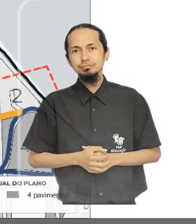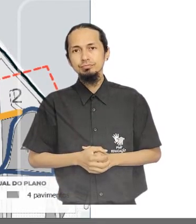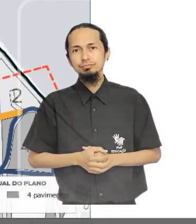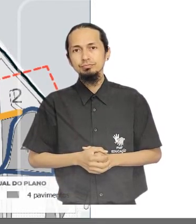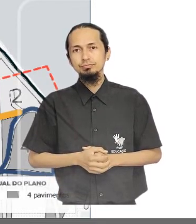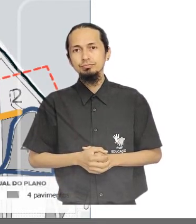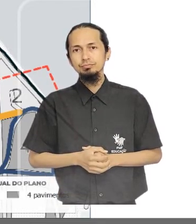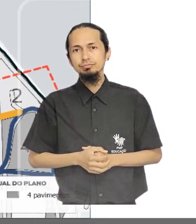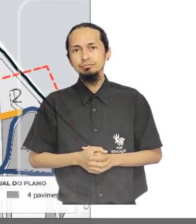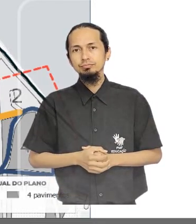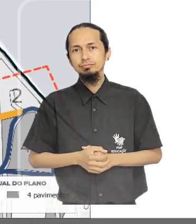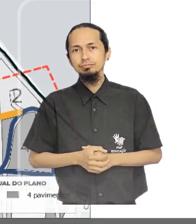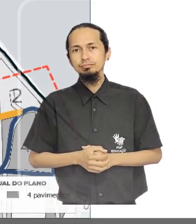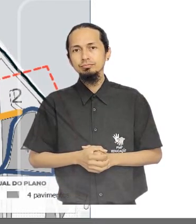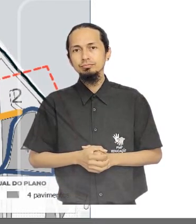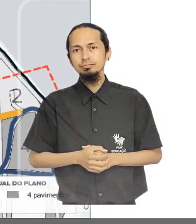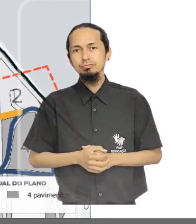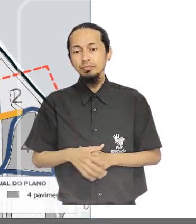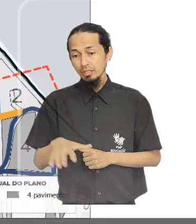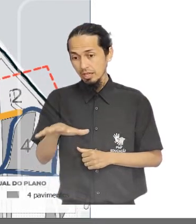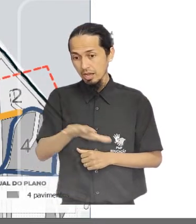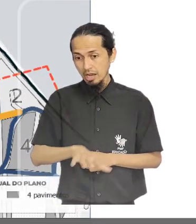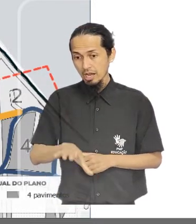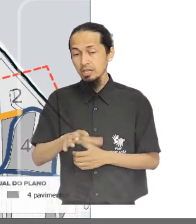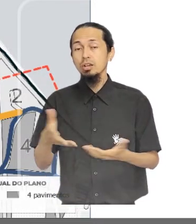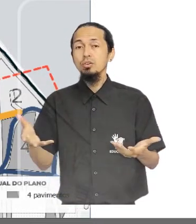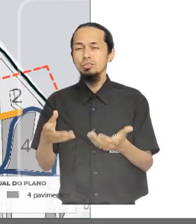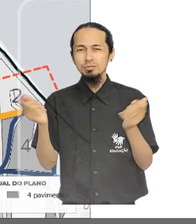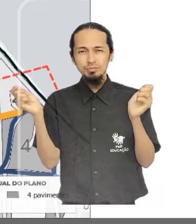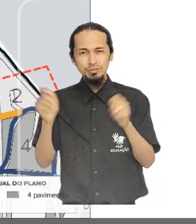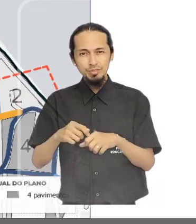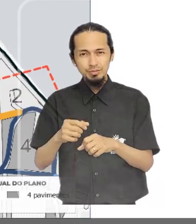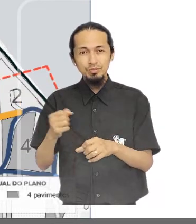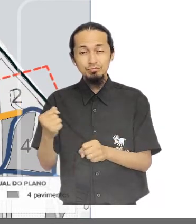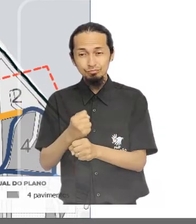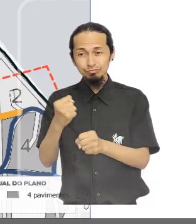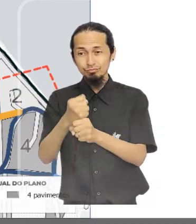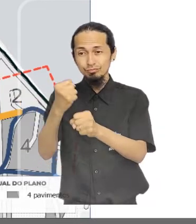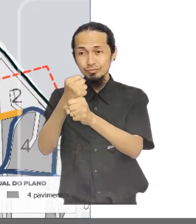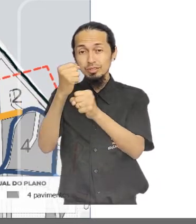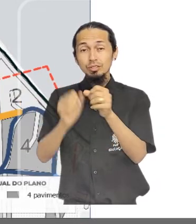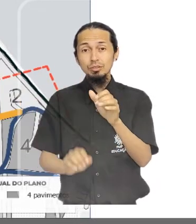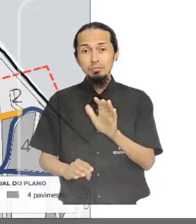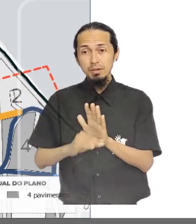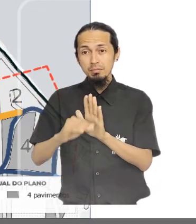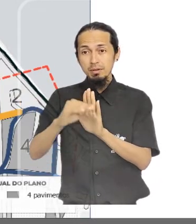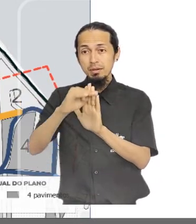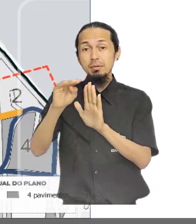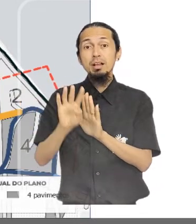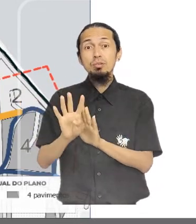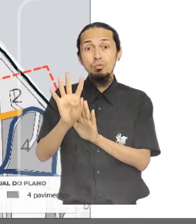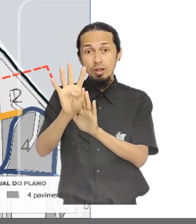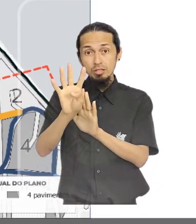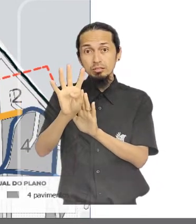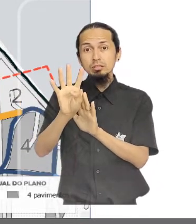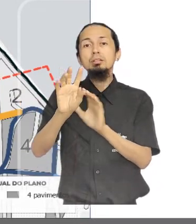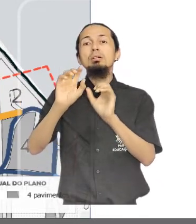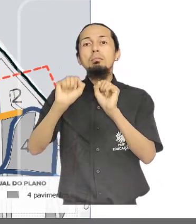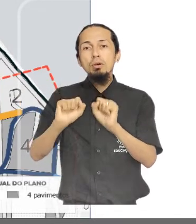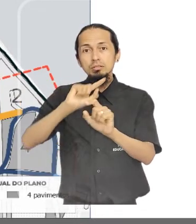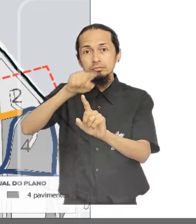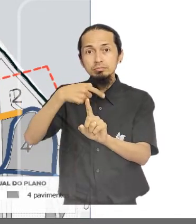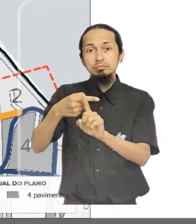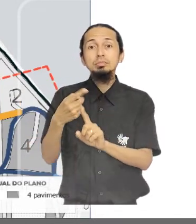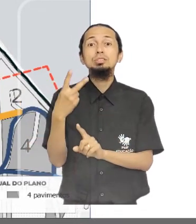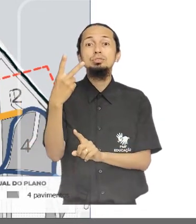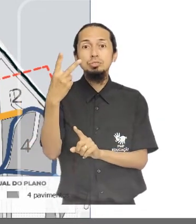cinco pavimentos com os incentivos. Áreas onde já é permitida a construção de no máximo quatro pavimentos poderão